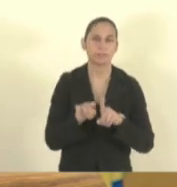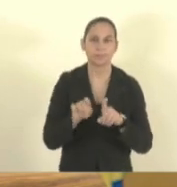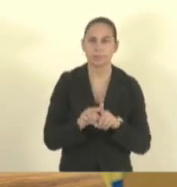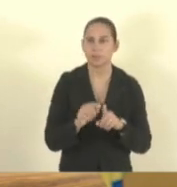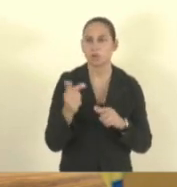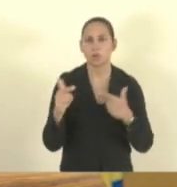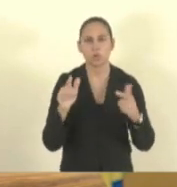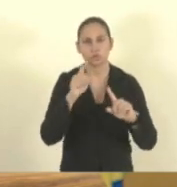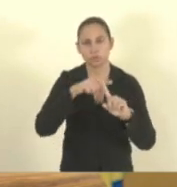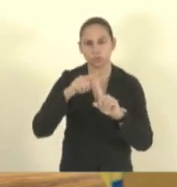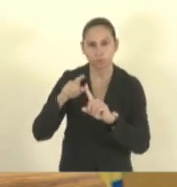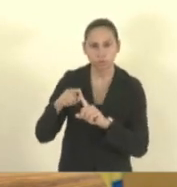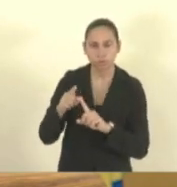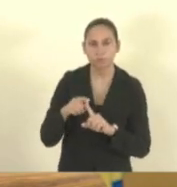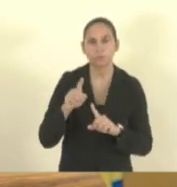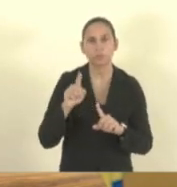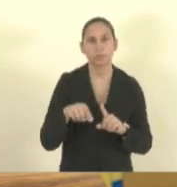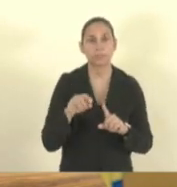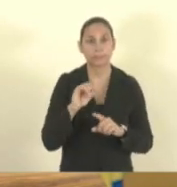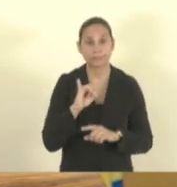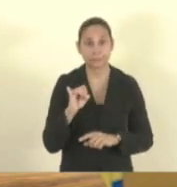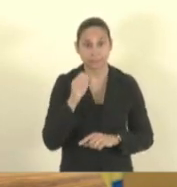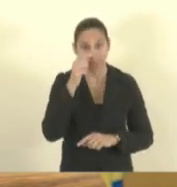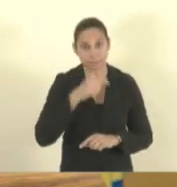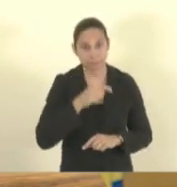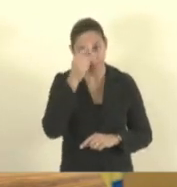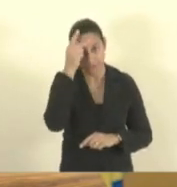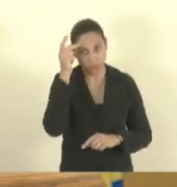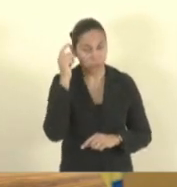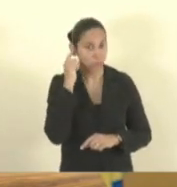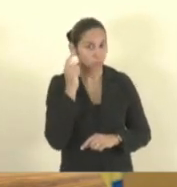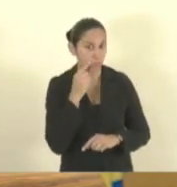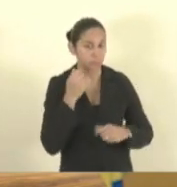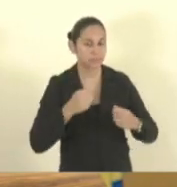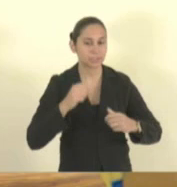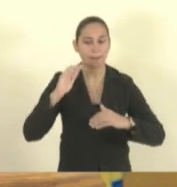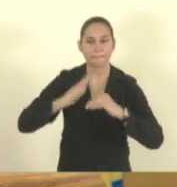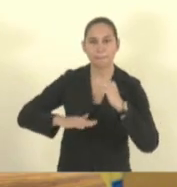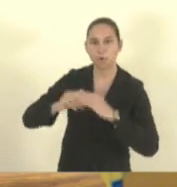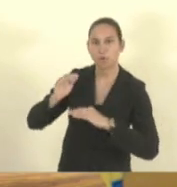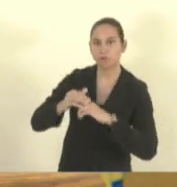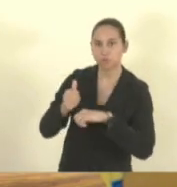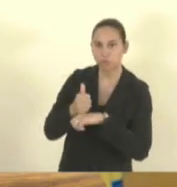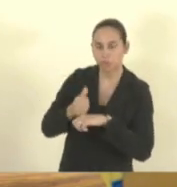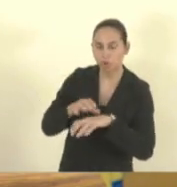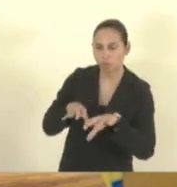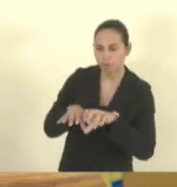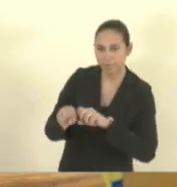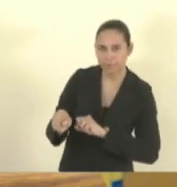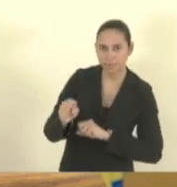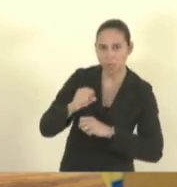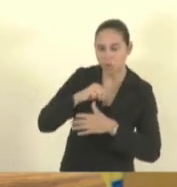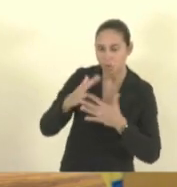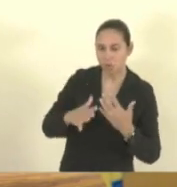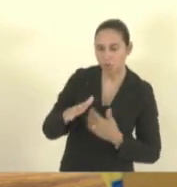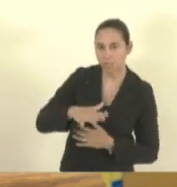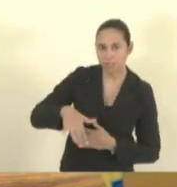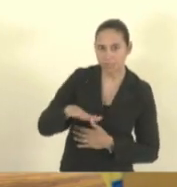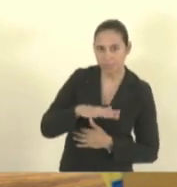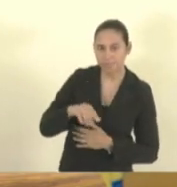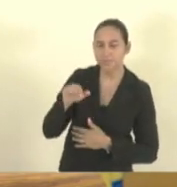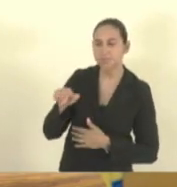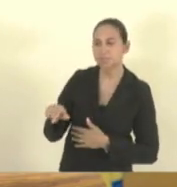natureza realizadas por pessoas surdas serem corrigidas por profissionais formados em libras e que a considerem como primeira língua.